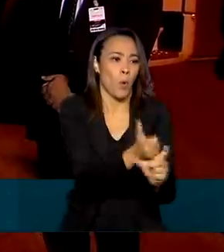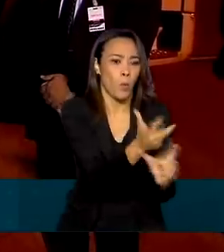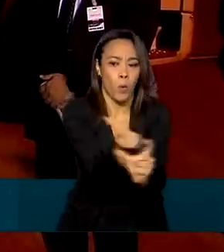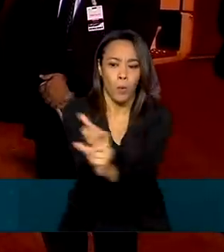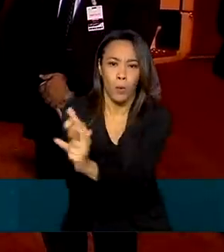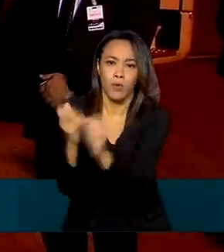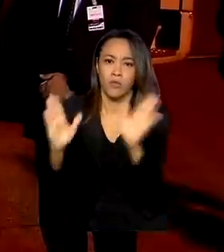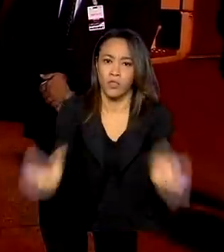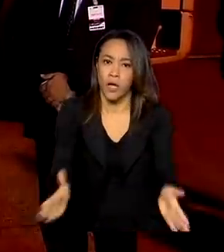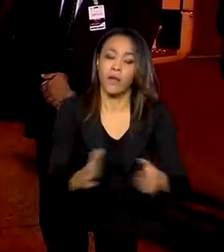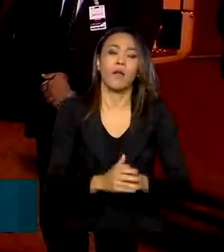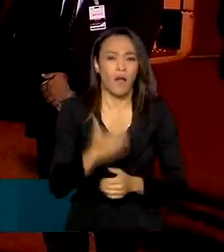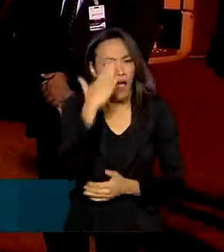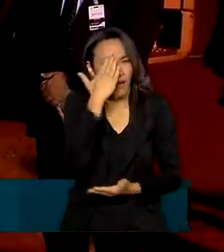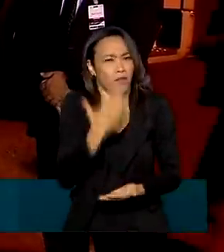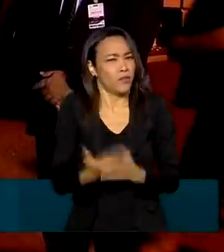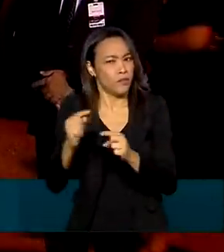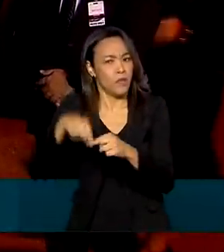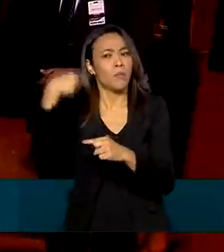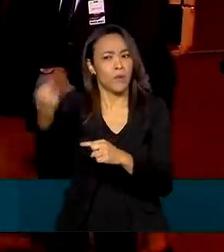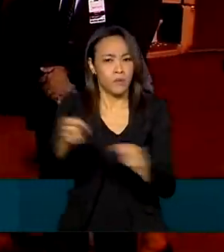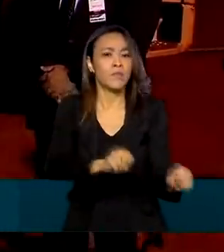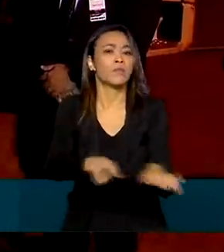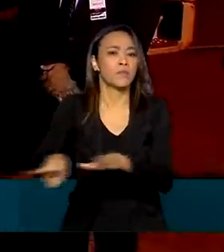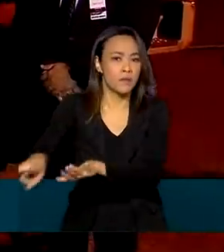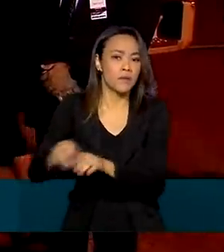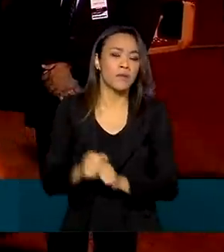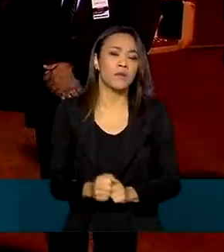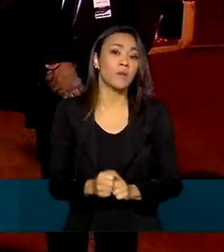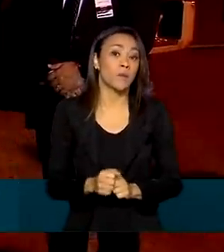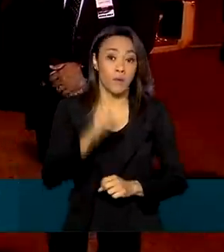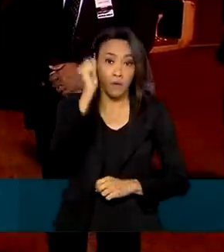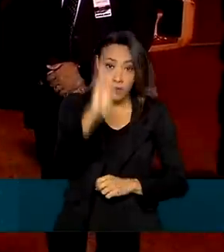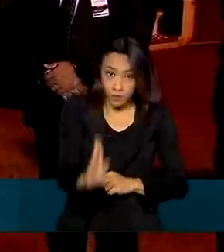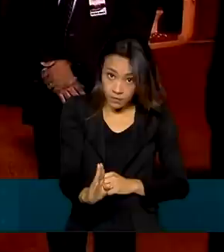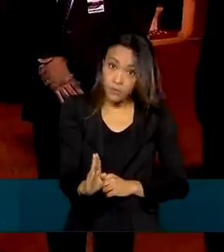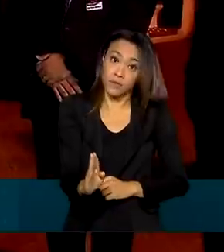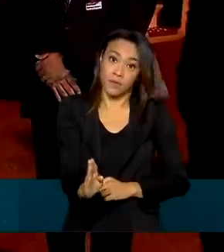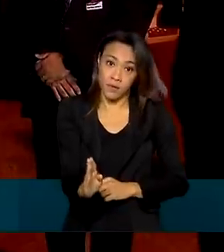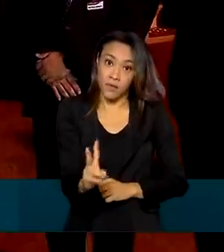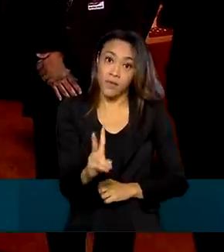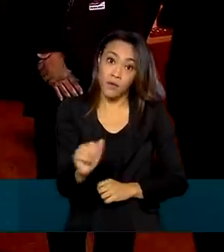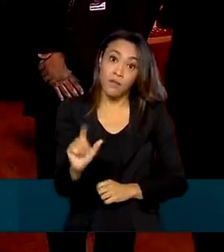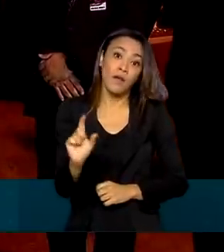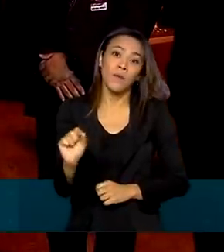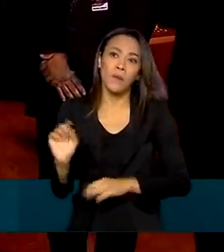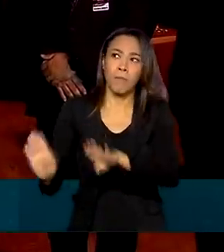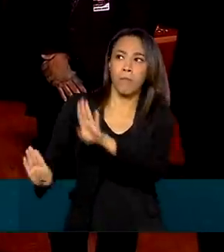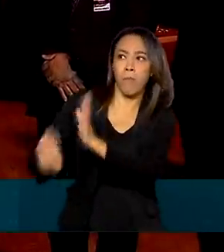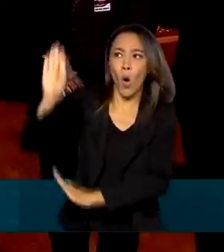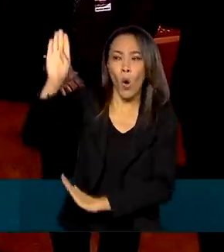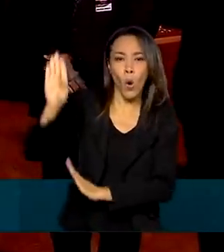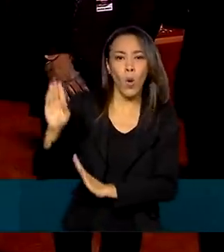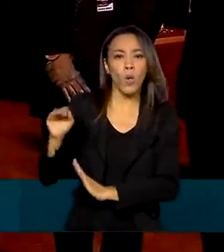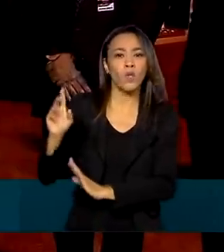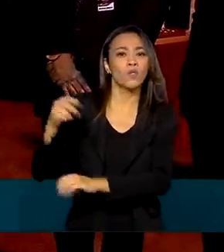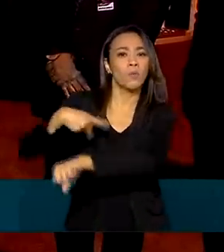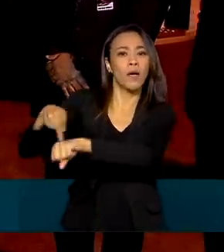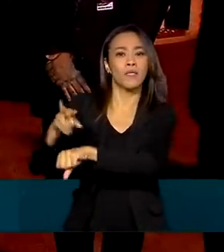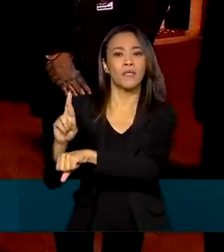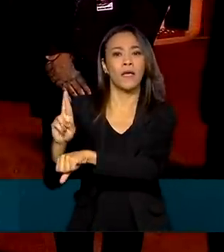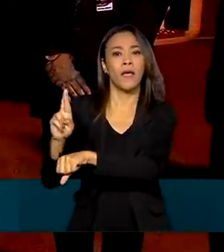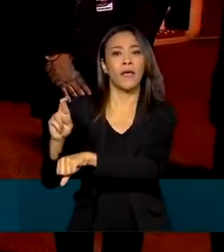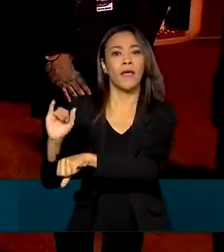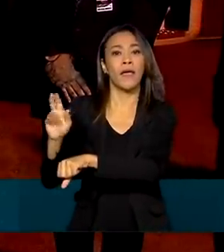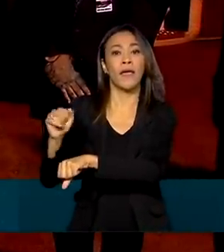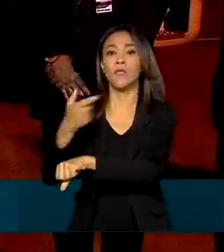Acredito que na próxima semana o Brasil passará o Reino Unido e nós seremos o